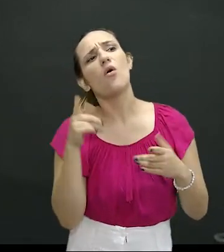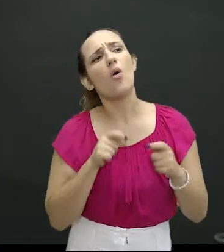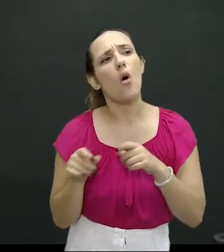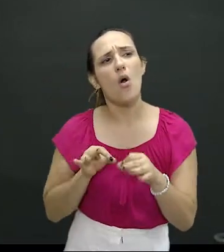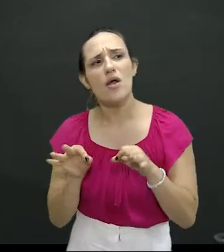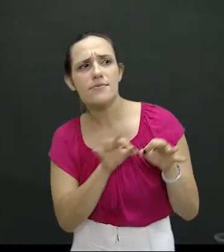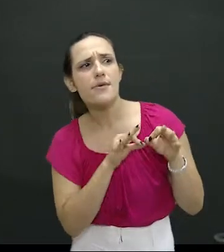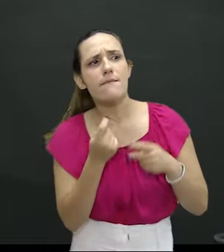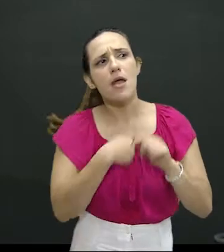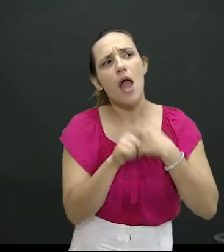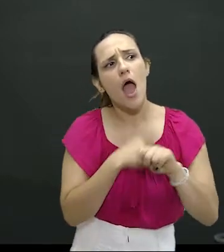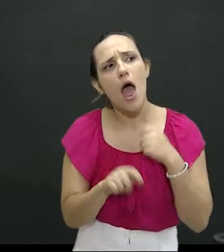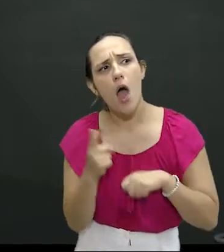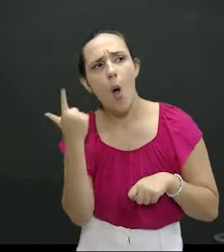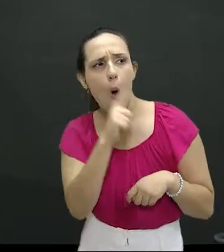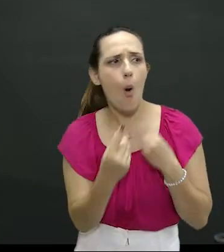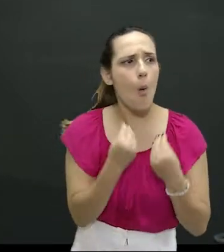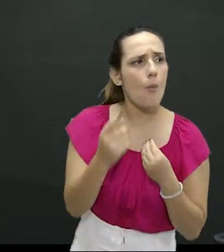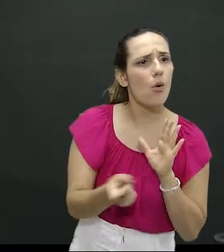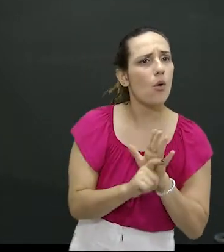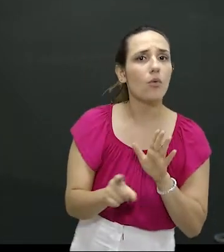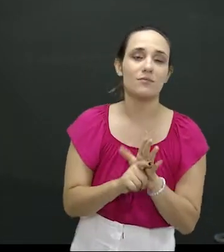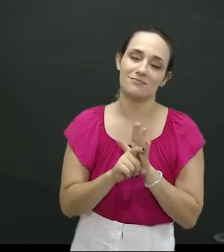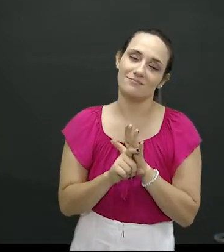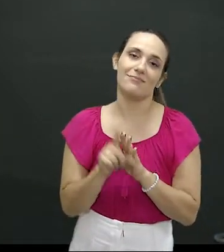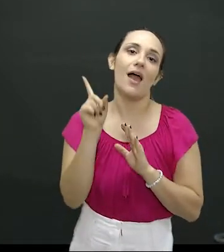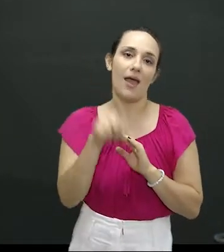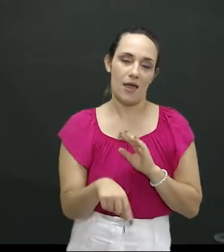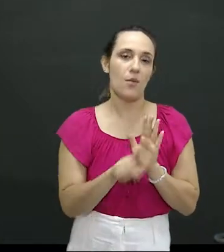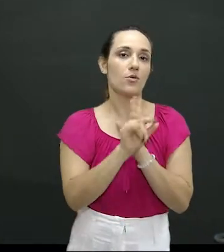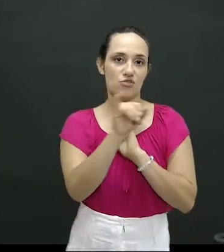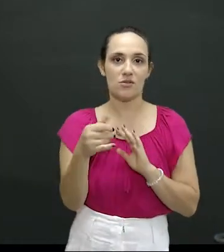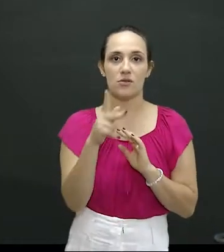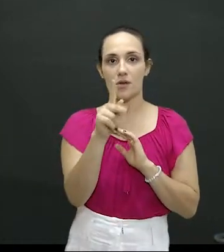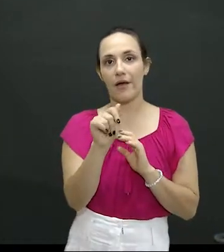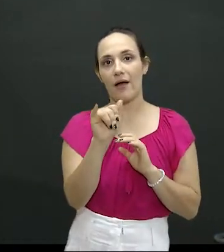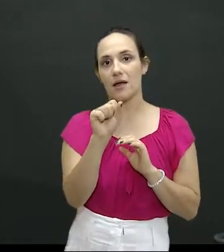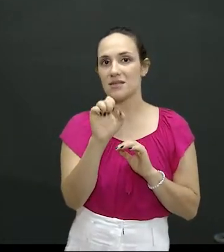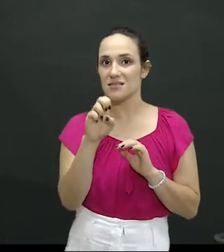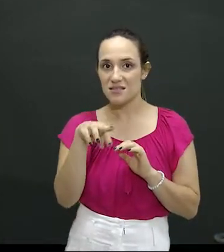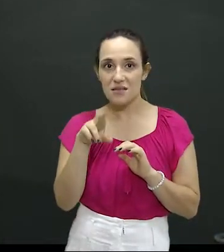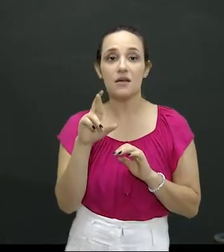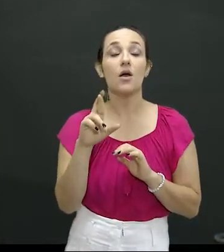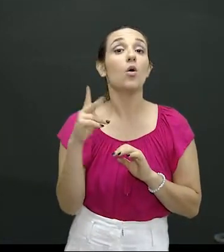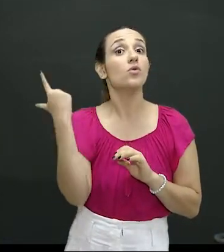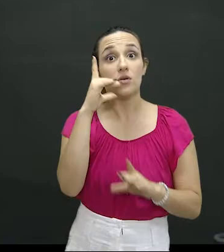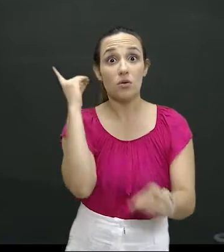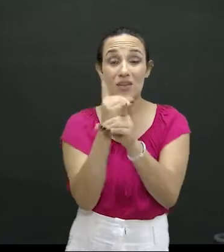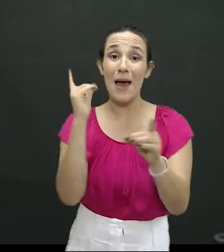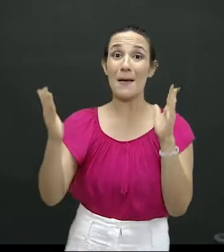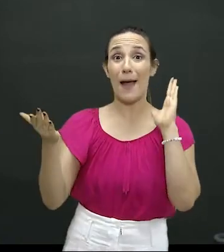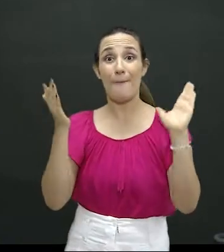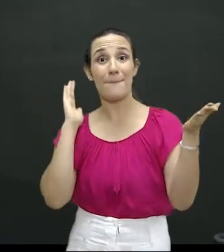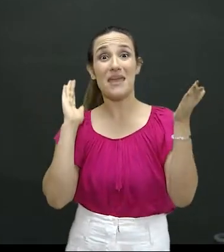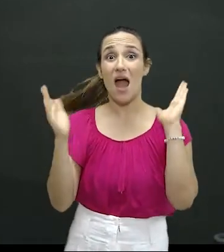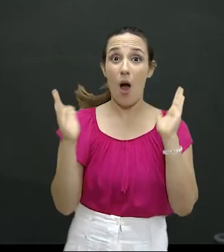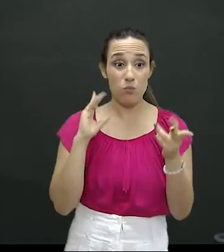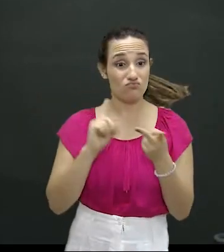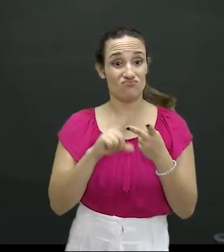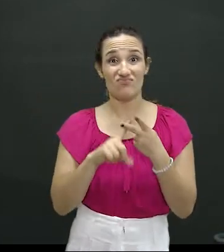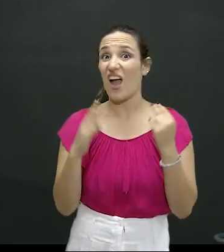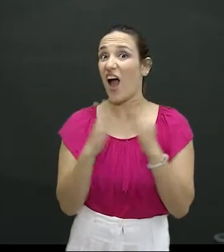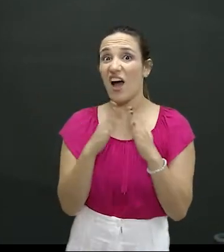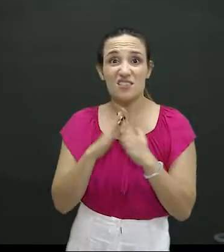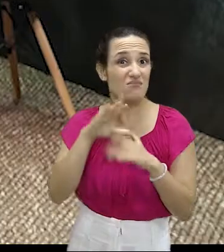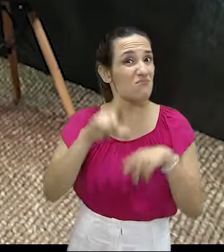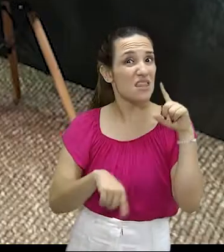adotada para dispensar essa droga. E essa Operação Kaizen foi o que aconteceu. Foram caminhões sequestrados, apreensão de bens, foram os chefes